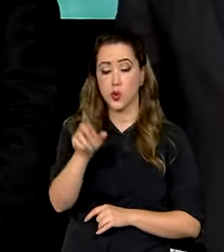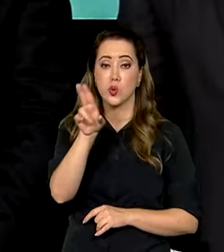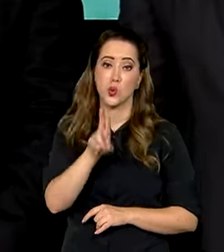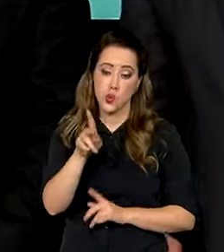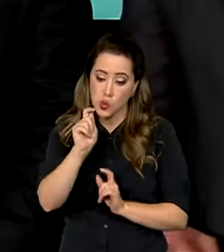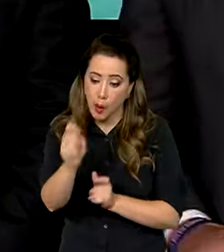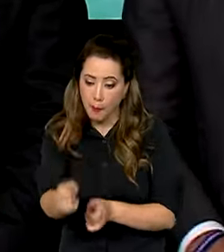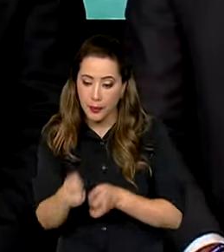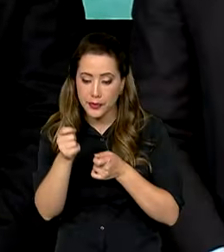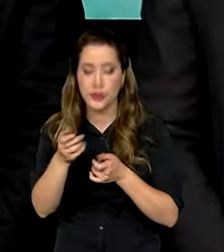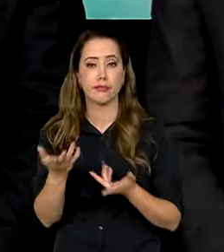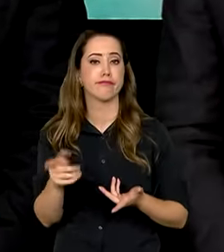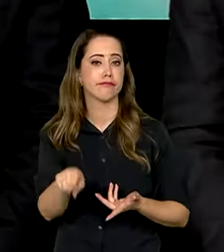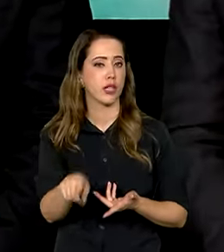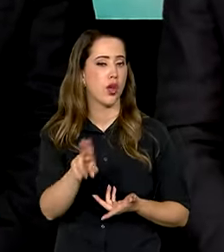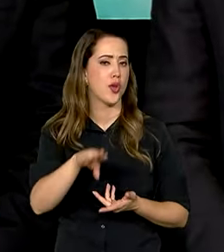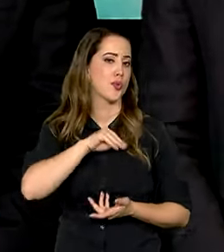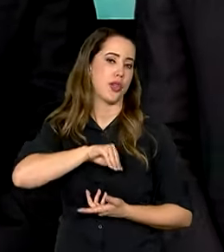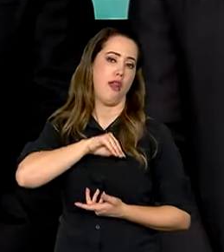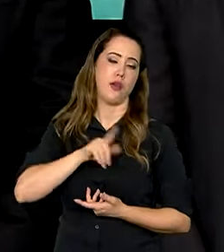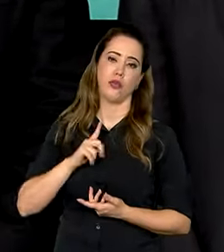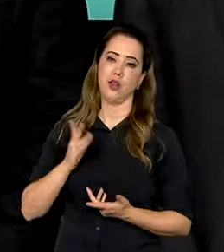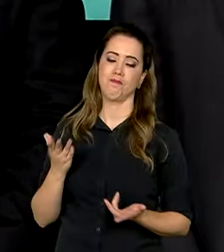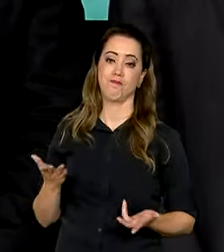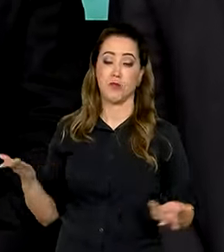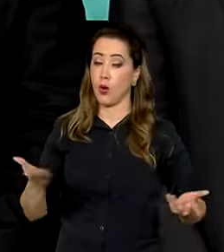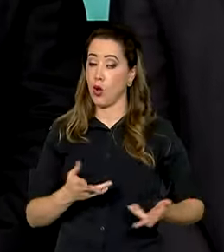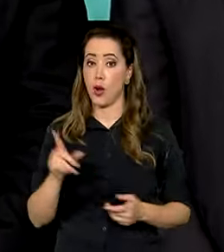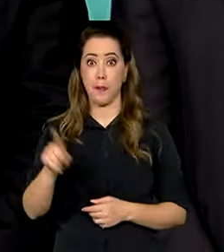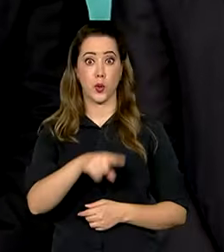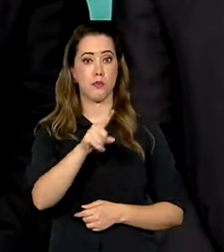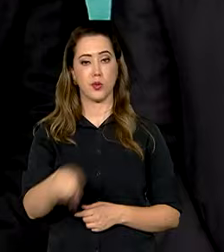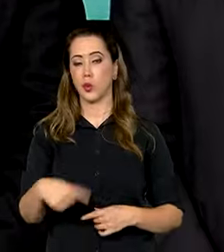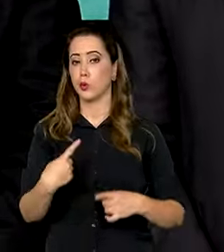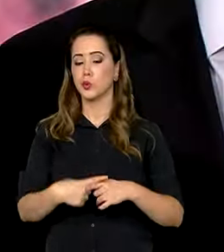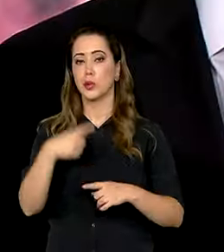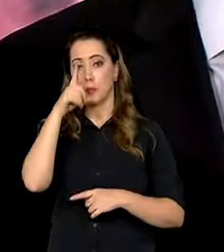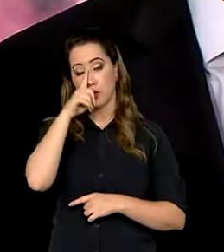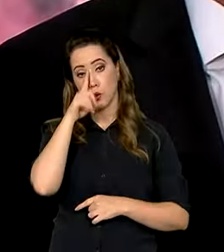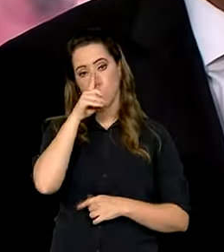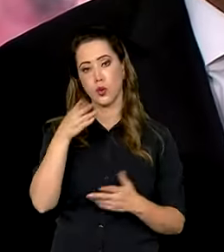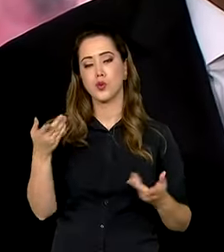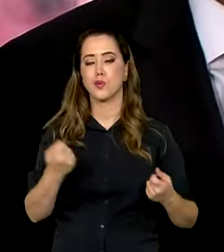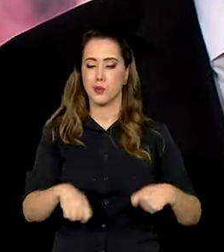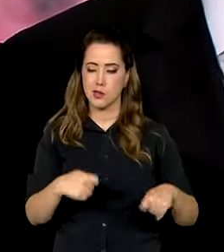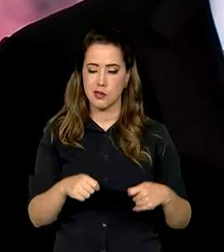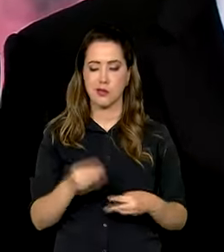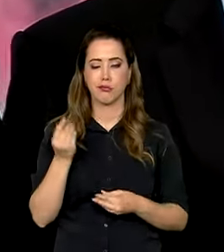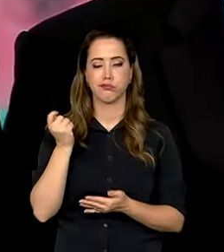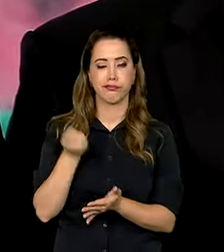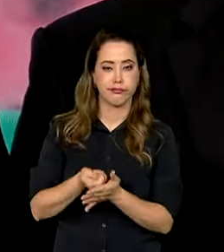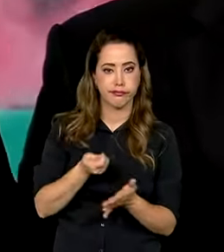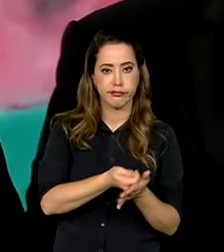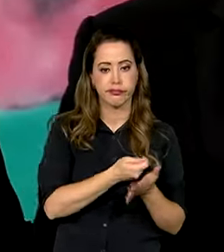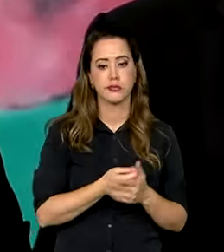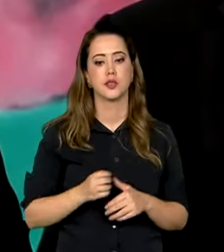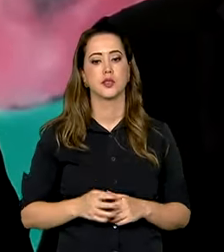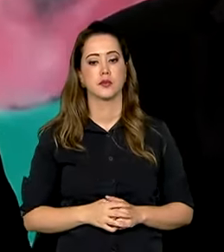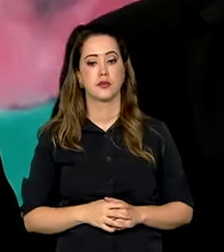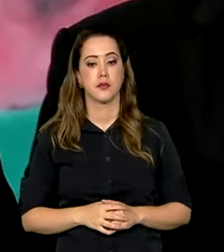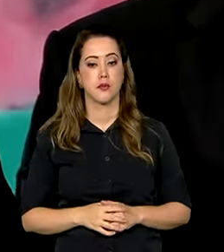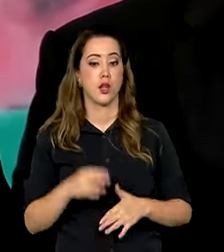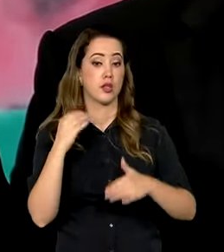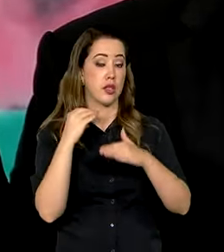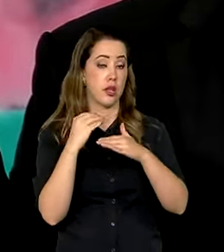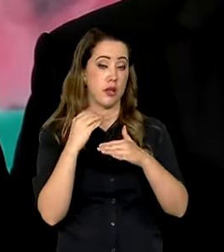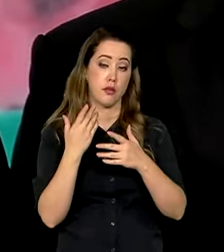atividade produtiva da pesca e da coleta de marisco na lagoa. Todo o encaminhamento, ou de recursos